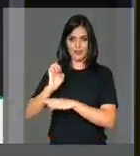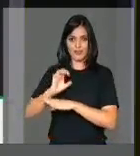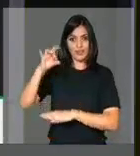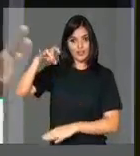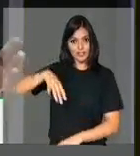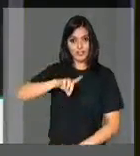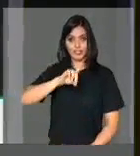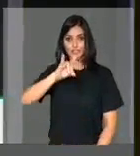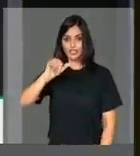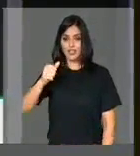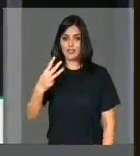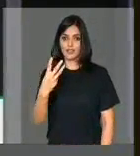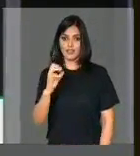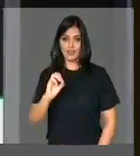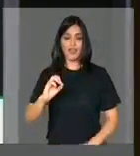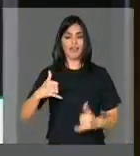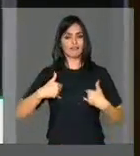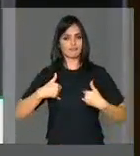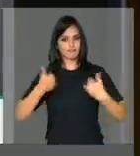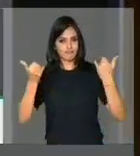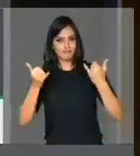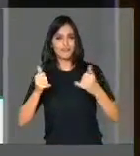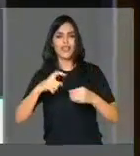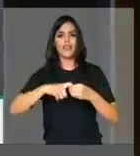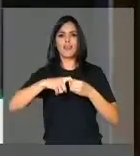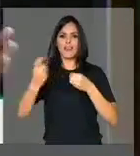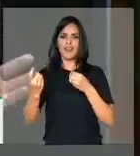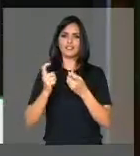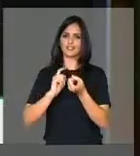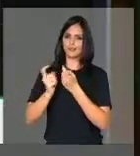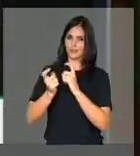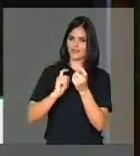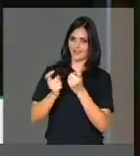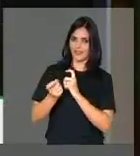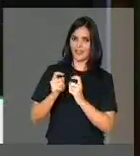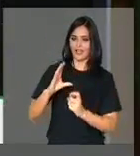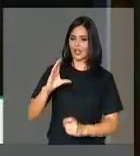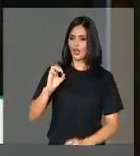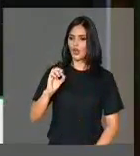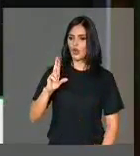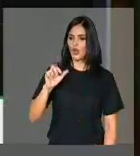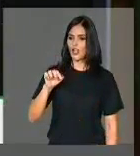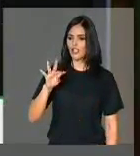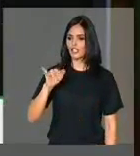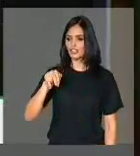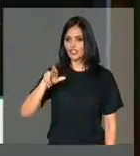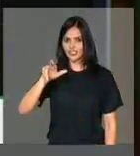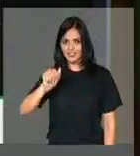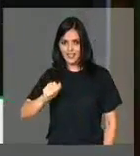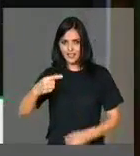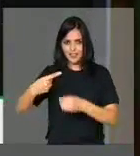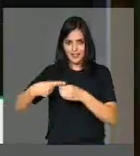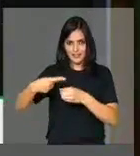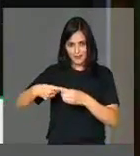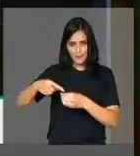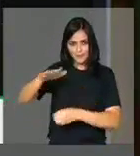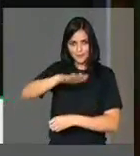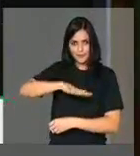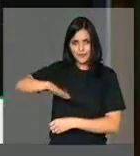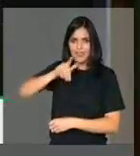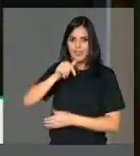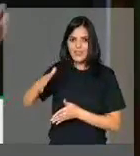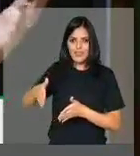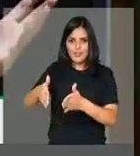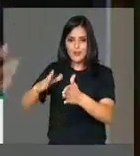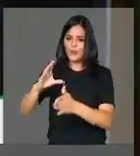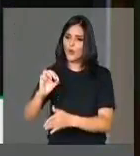30 suas datas de emancipação política. O município de Correntina, na bacia do Rio